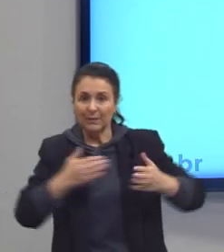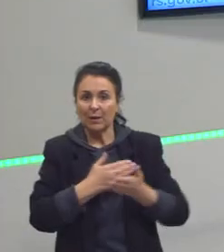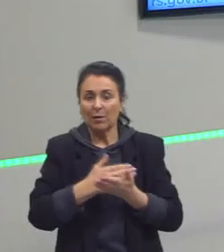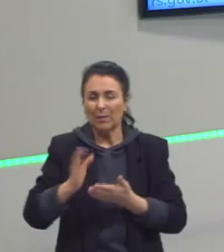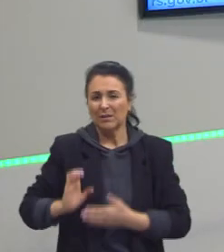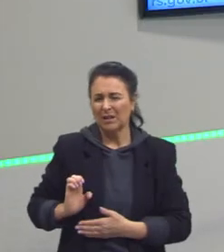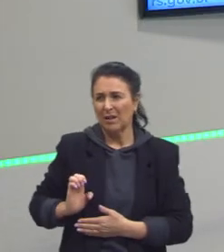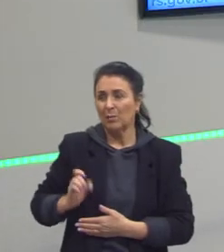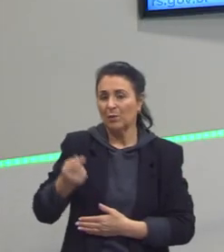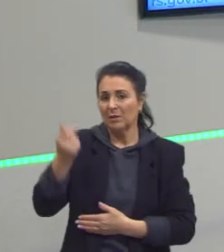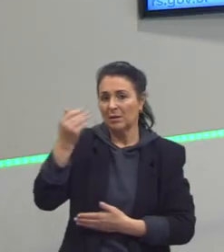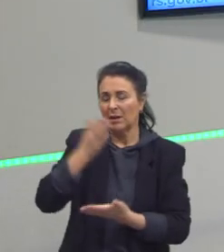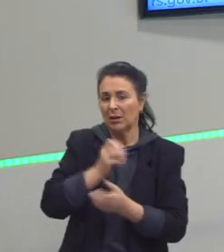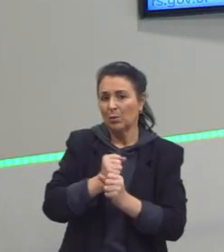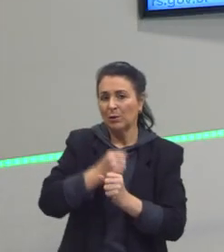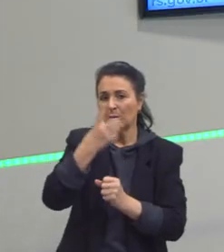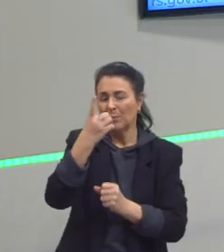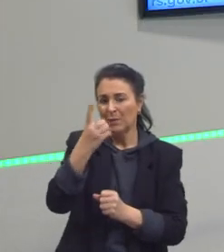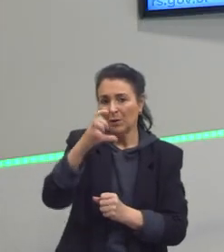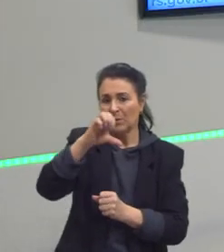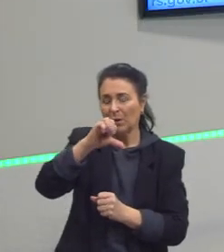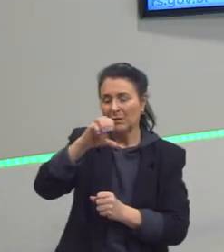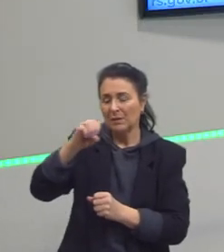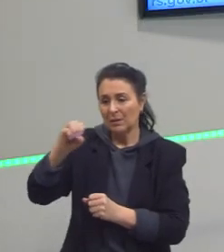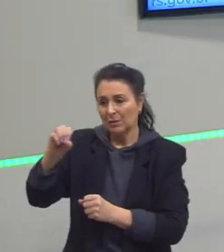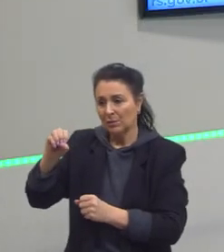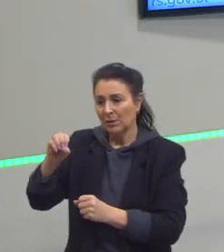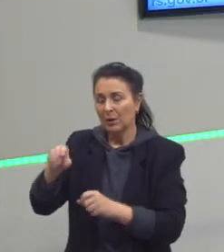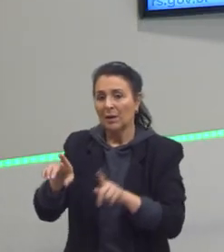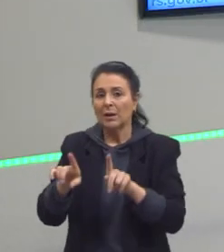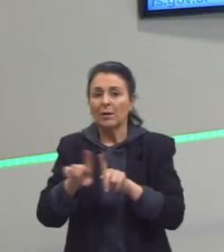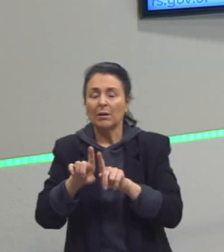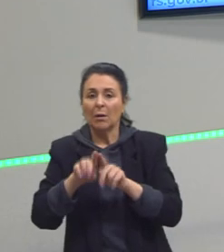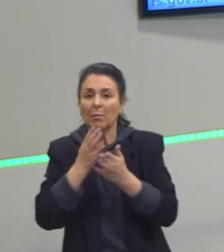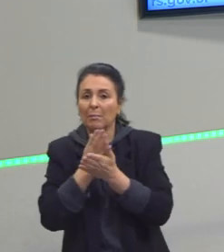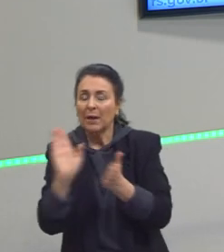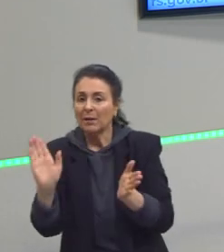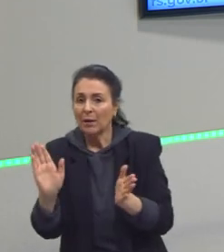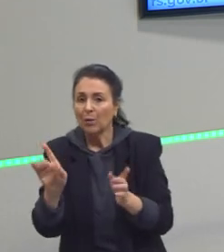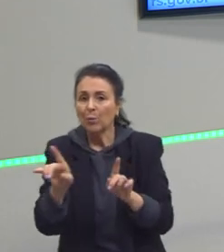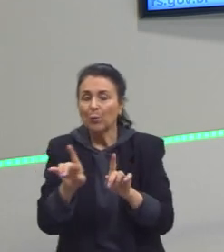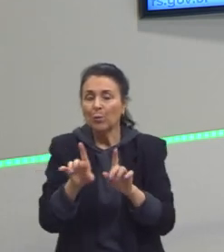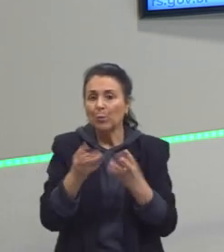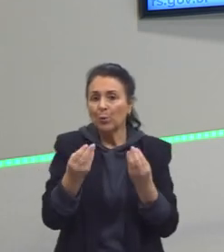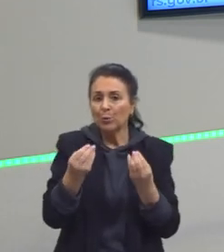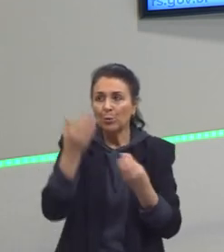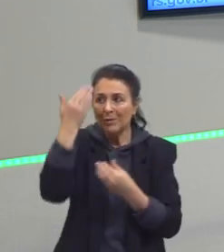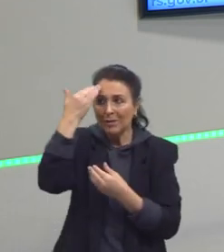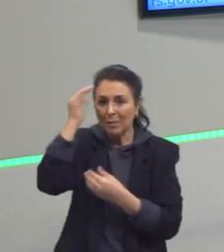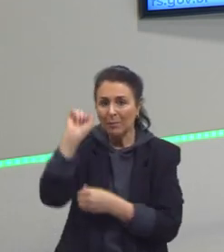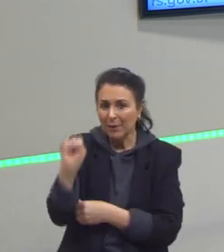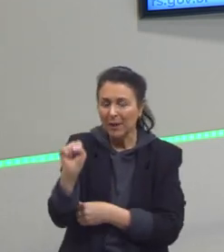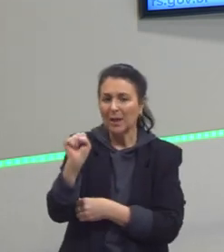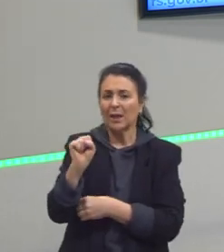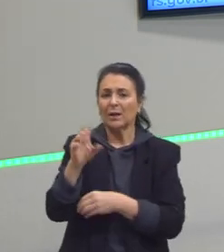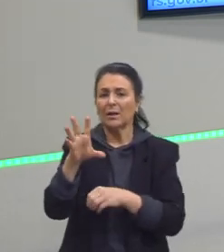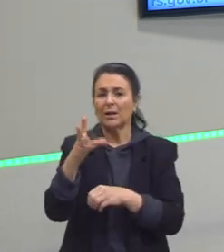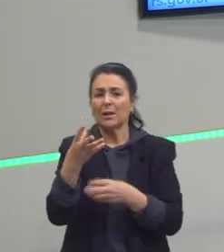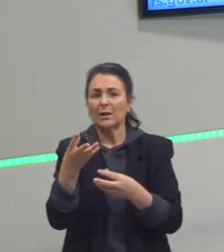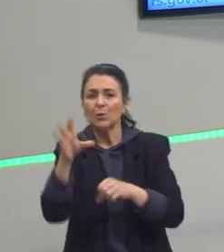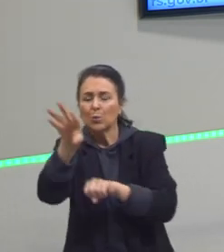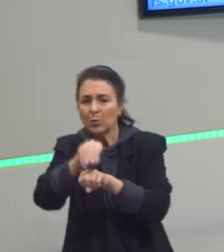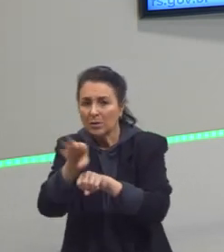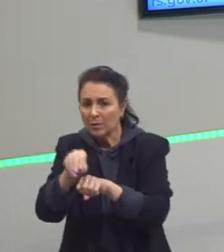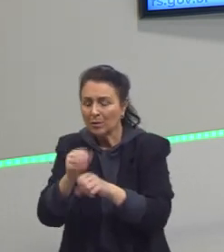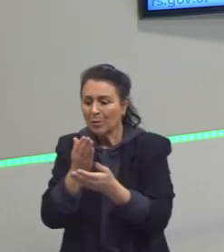partir de 1900, aí se repúdio ao colonial. E aí se perdeu muitos saberes, muitos conhecimentos, passa